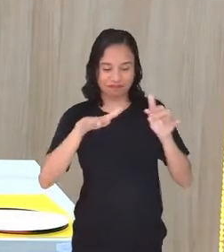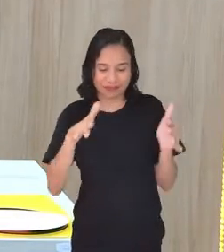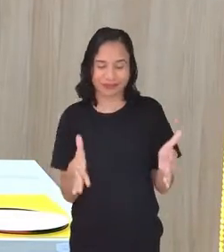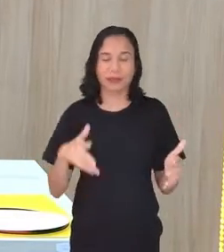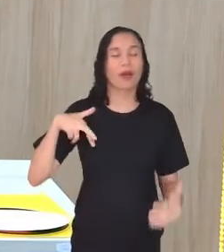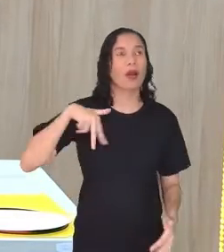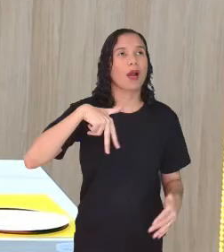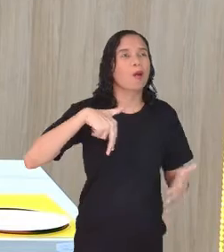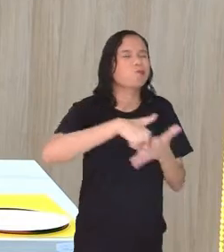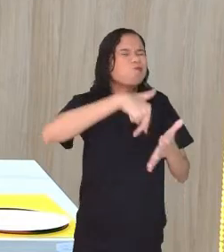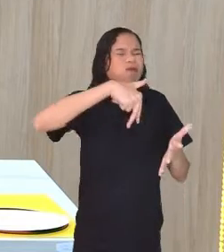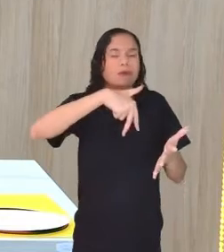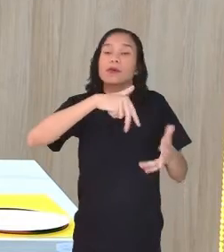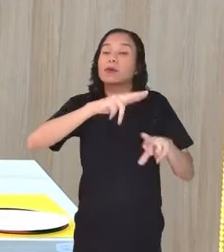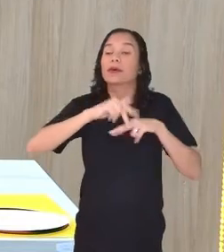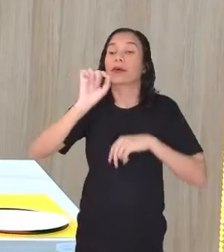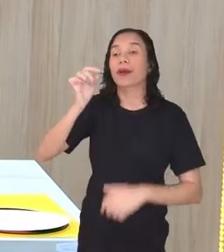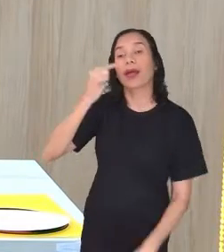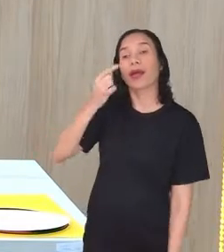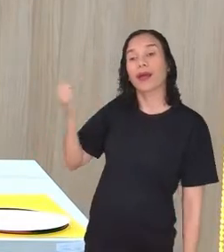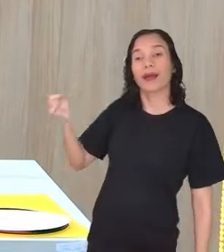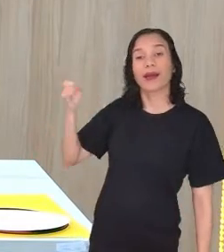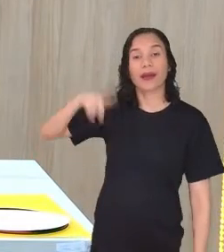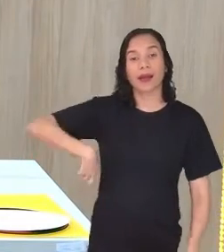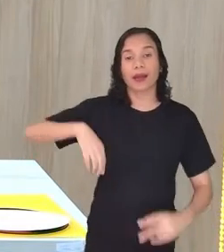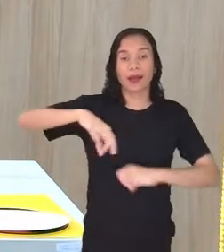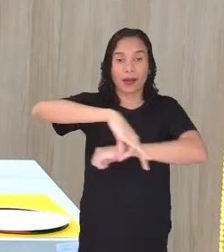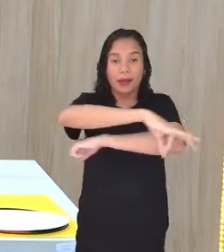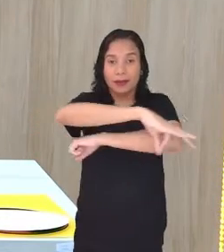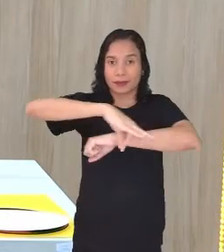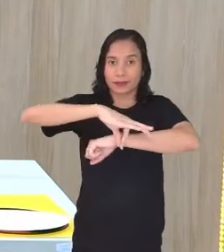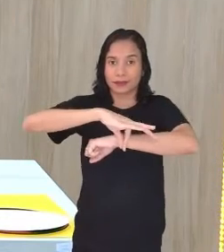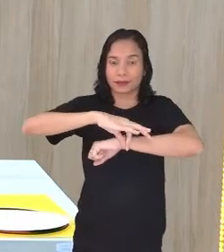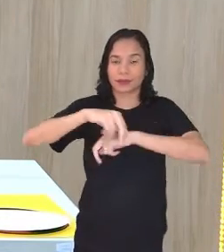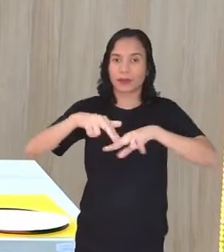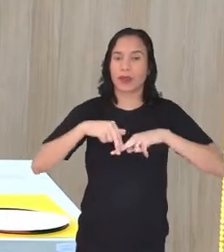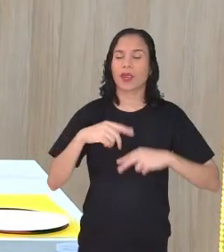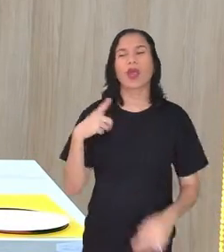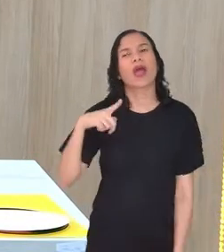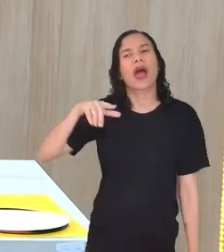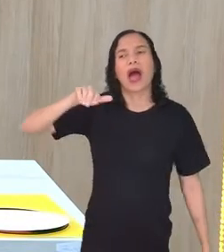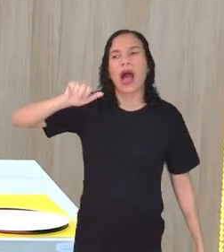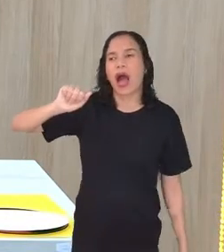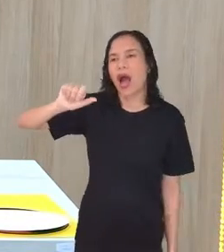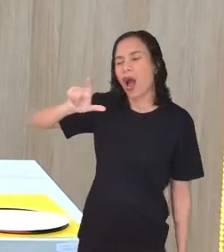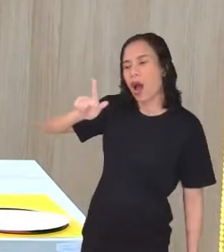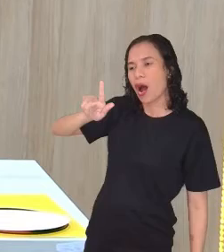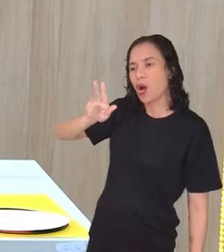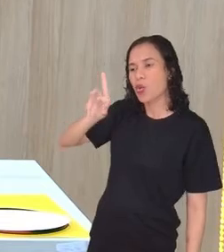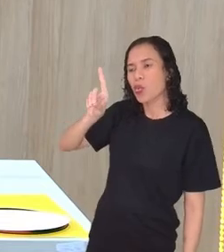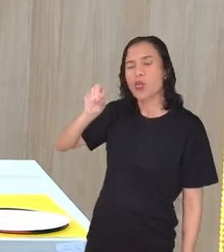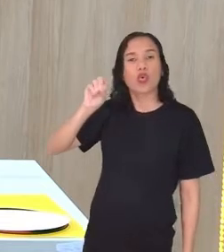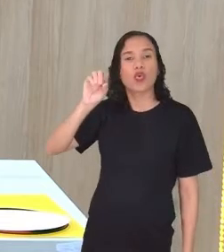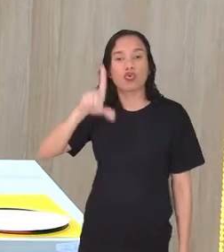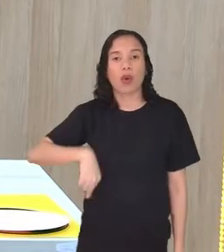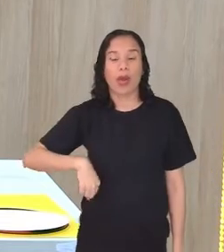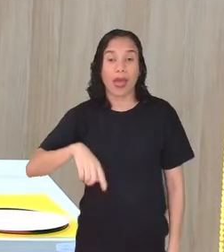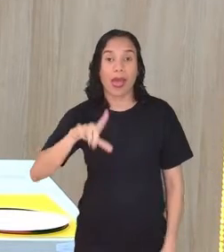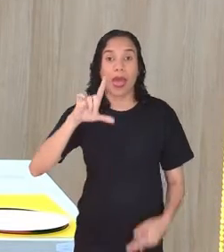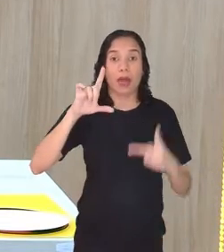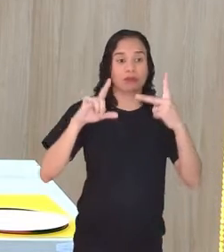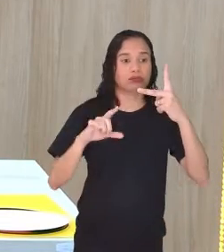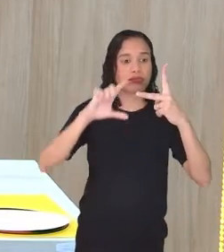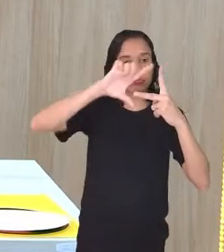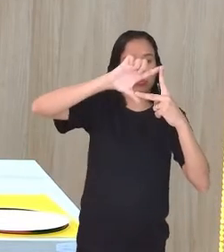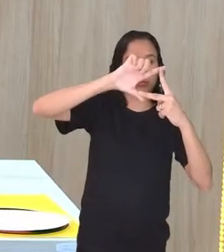mesa? Então, este é o ângulo reto. Ora, e o ângulo agudo? O ângulo agudo é quando ele é menor